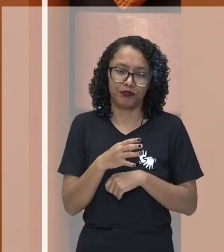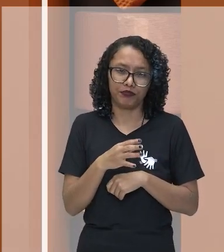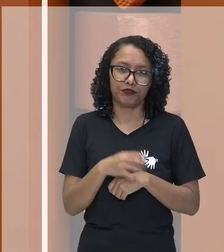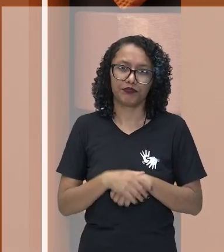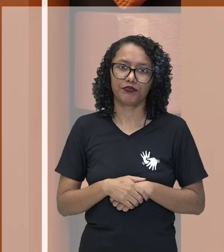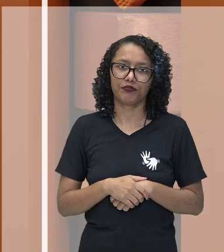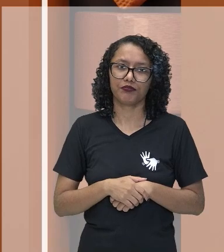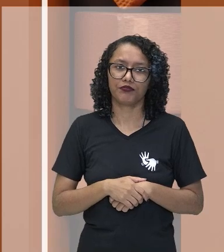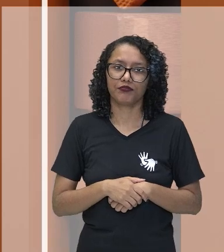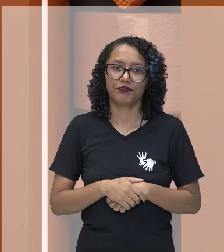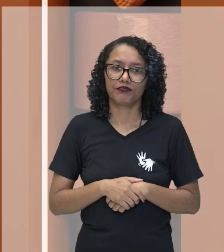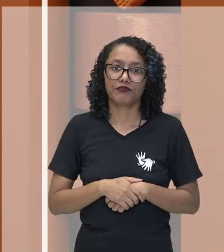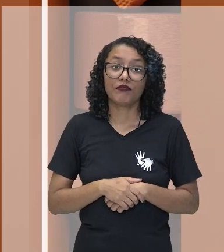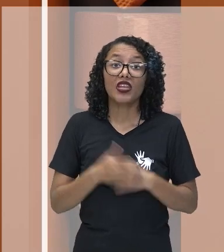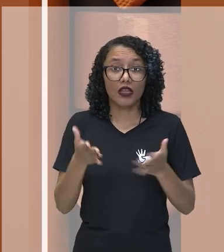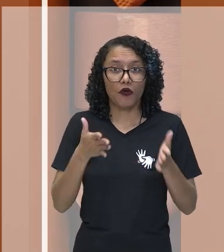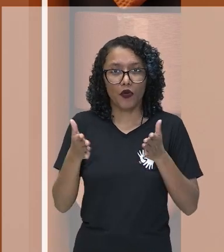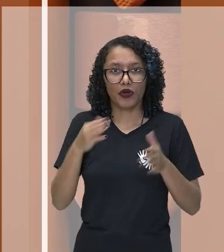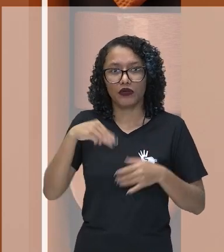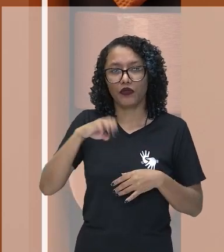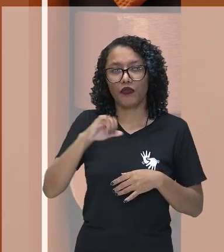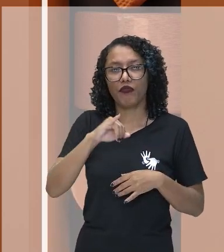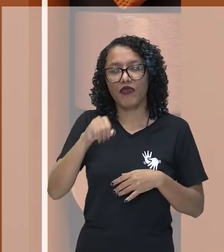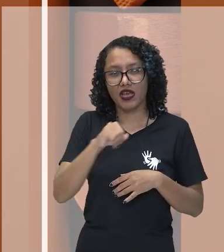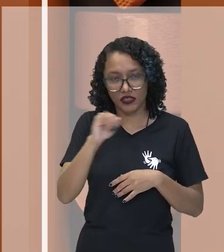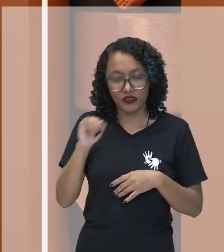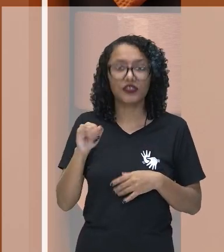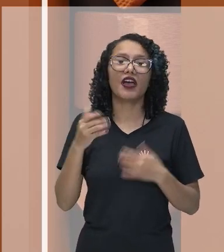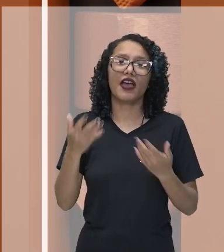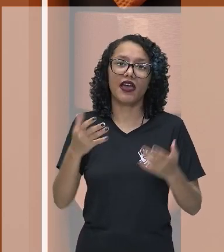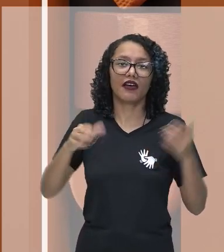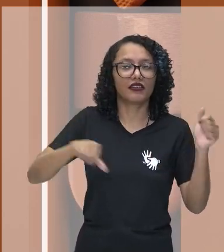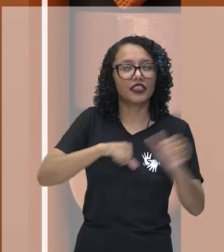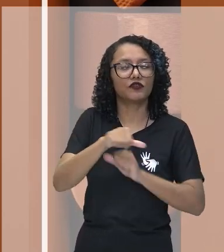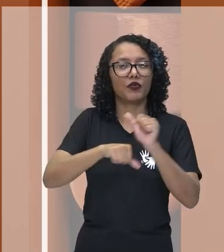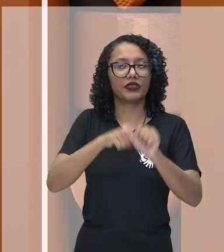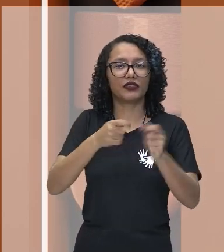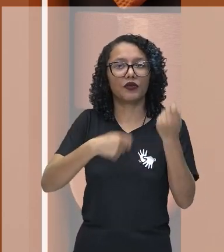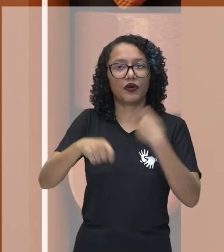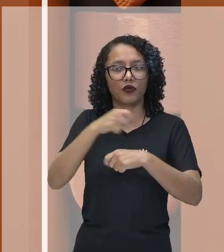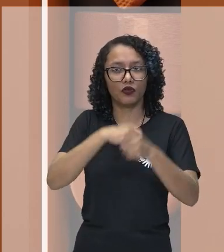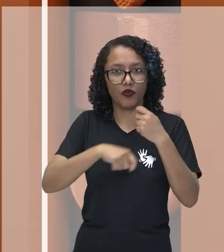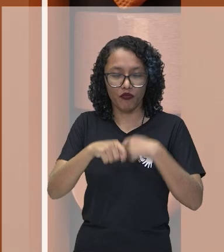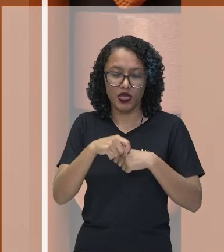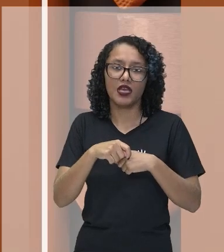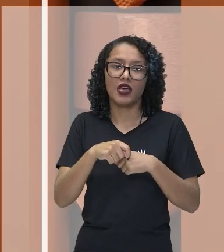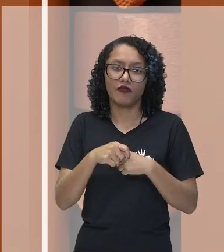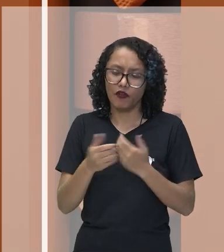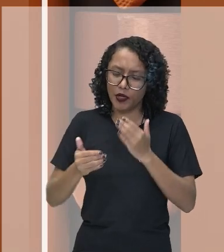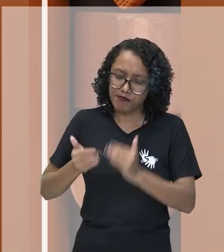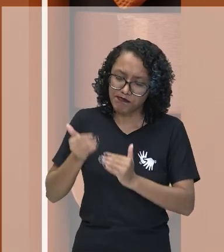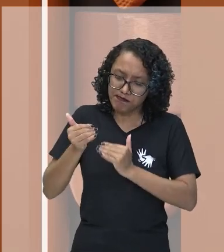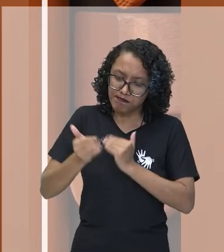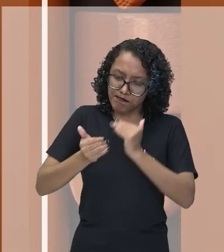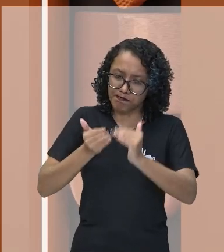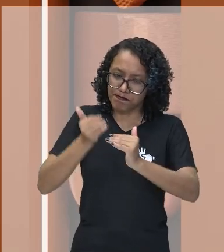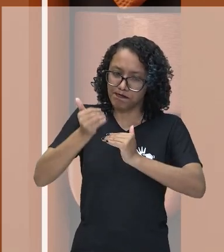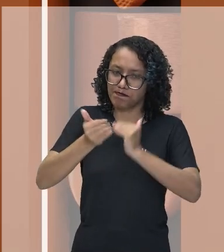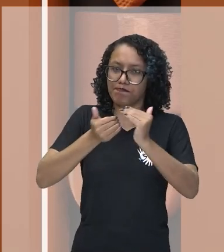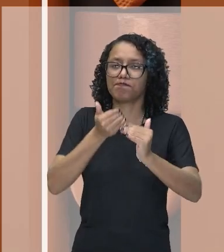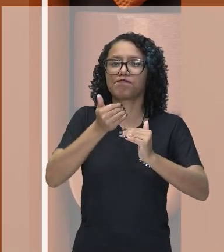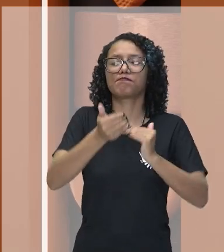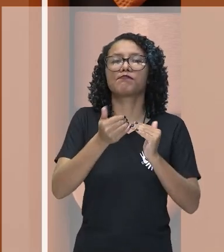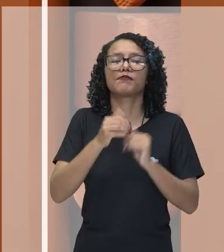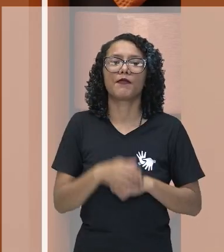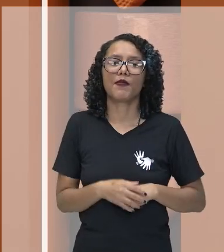Meiji. É essa transformação econômica e social que a gente verifica. Ela foi, então, progredindo. O que vai acontecer é